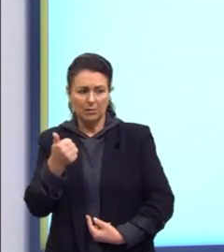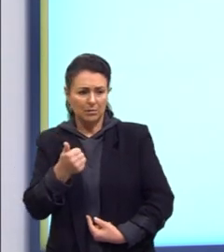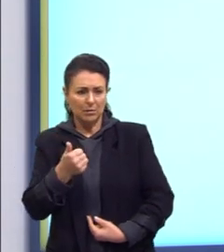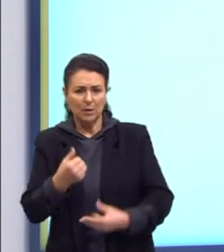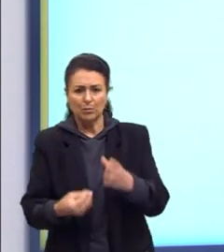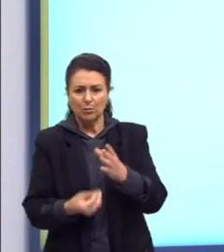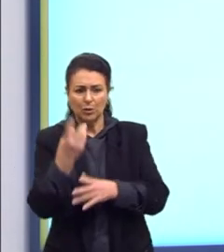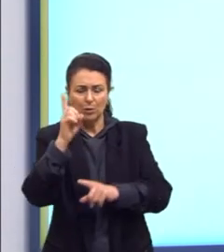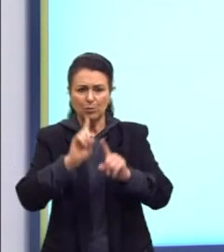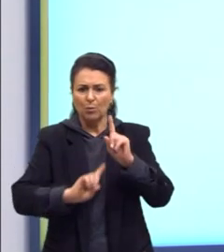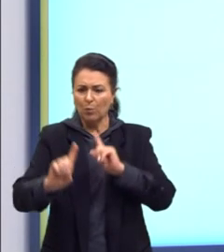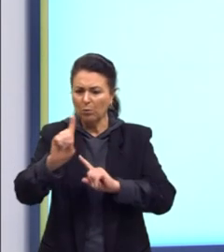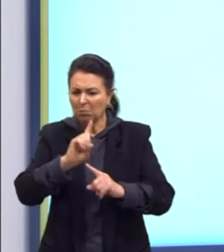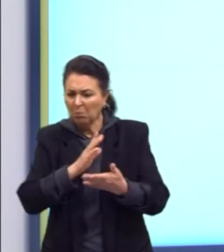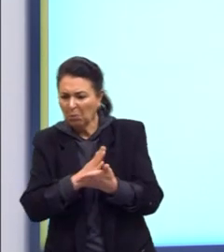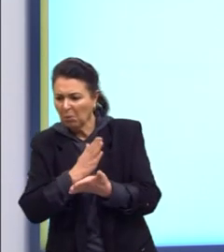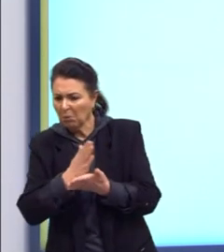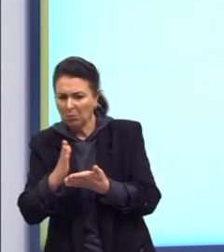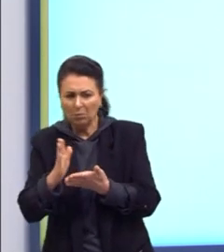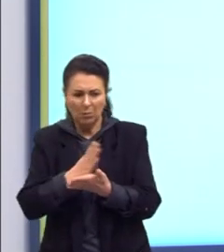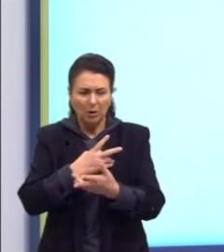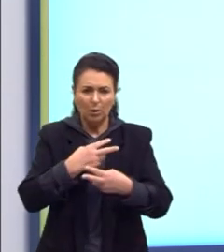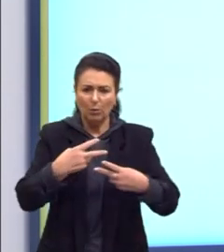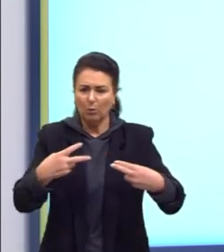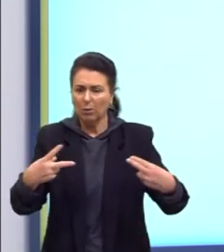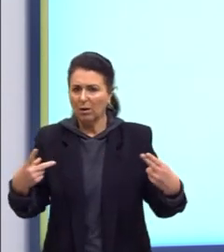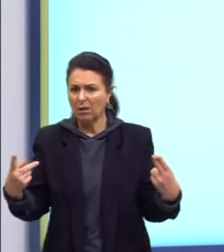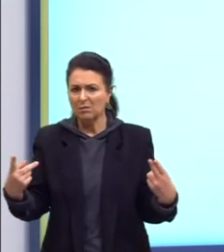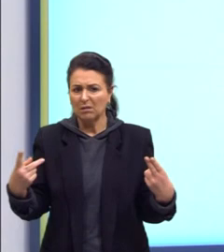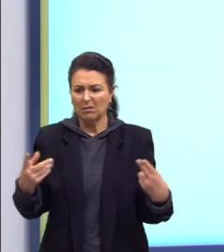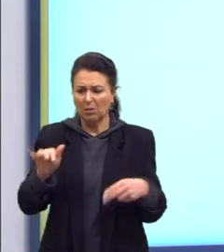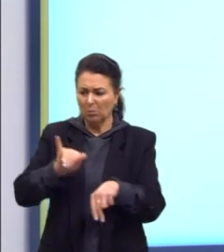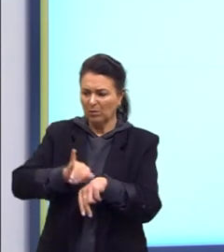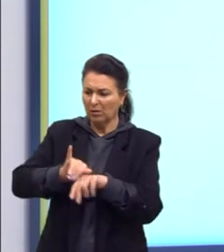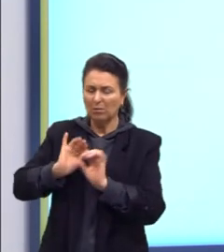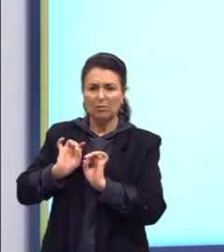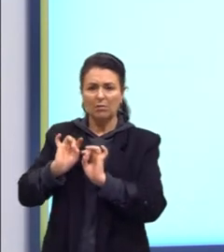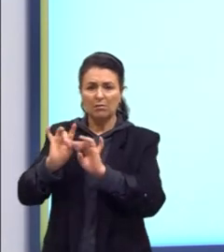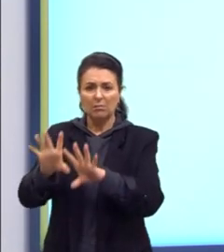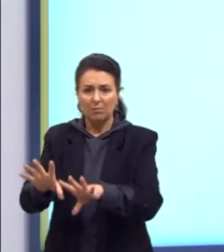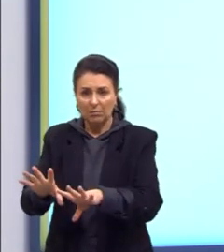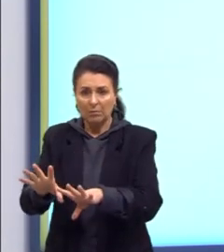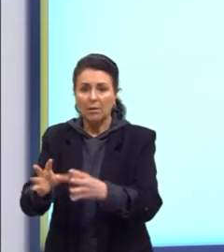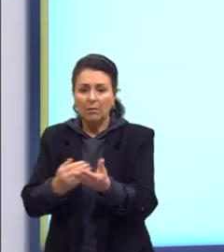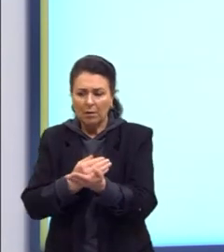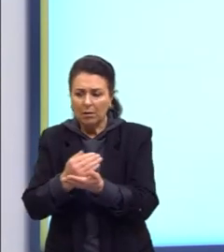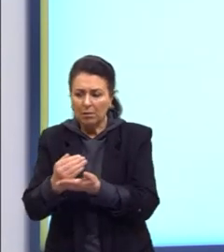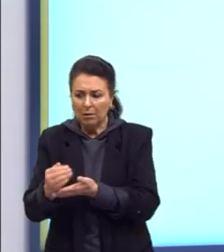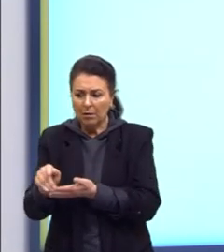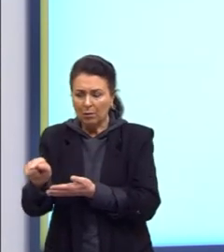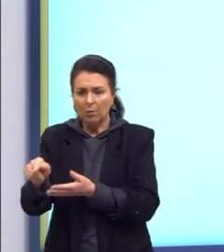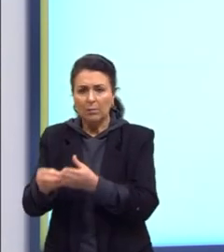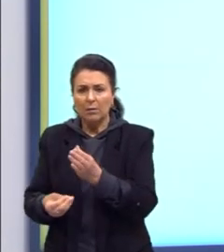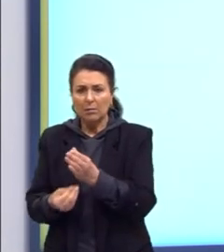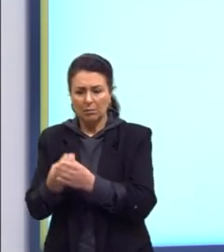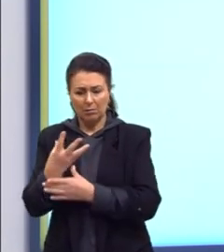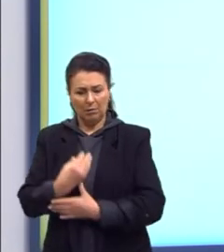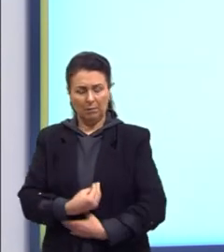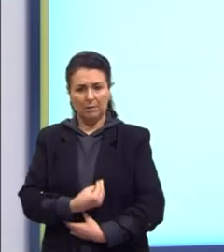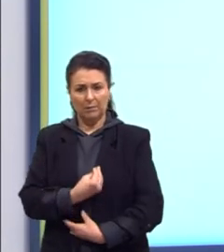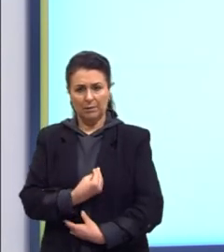de até coisas, objetos, coisas inanimadas, sem vida.